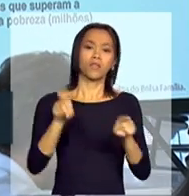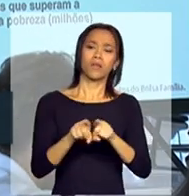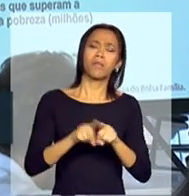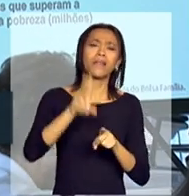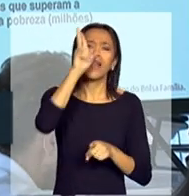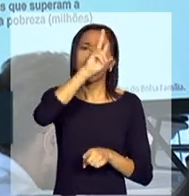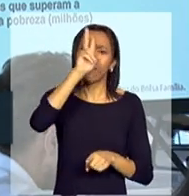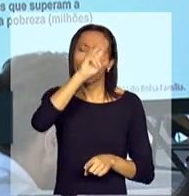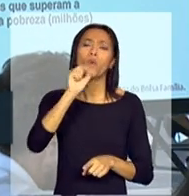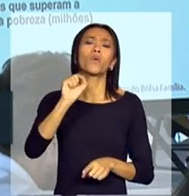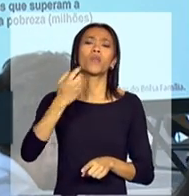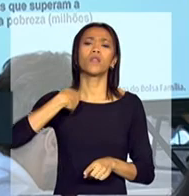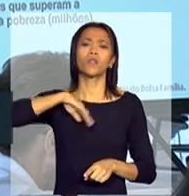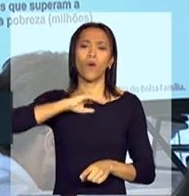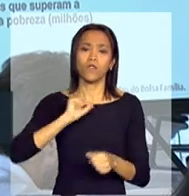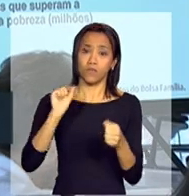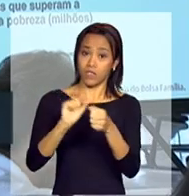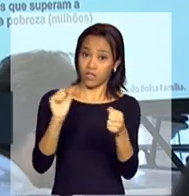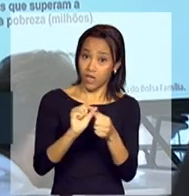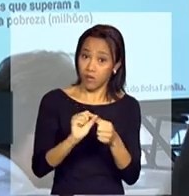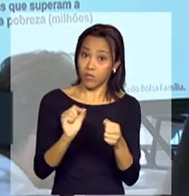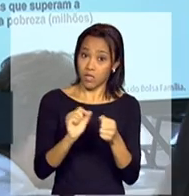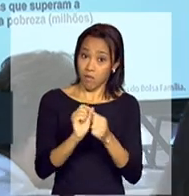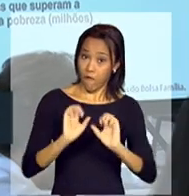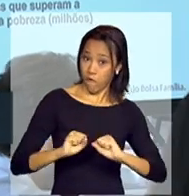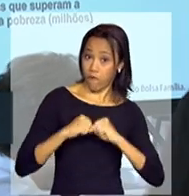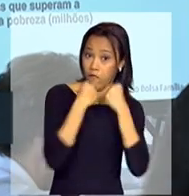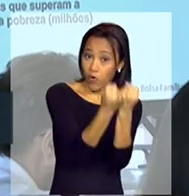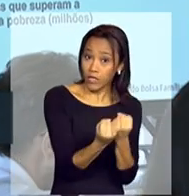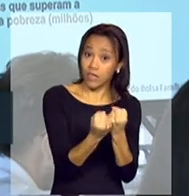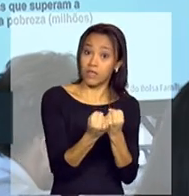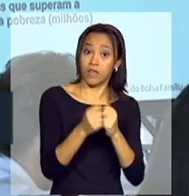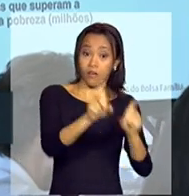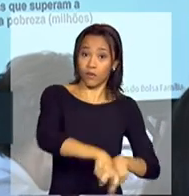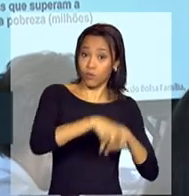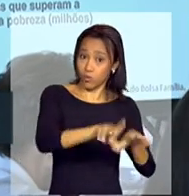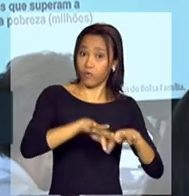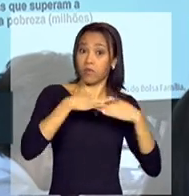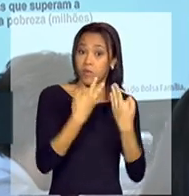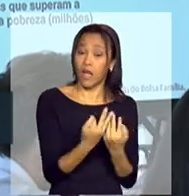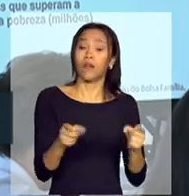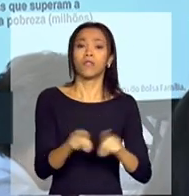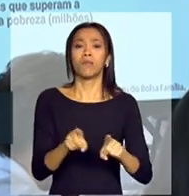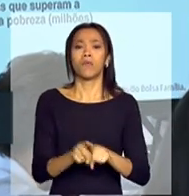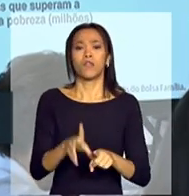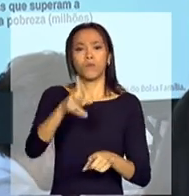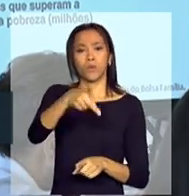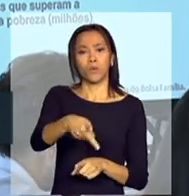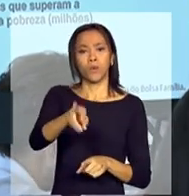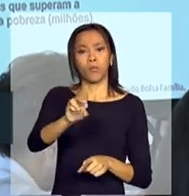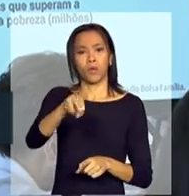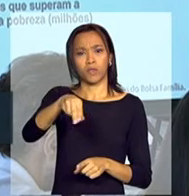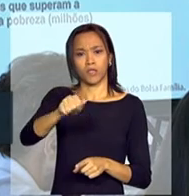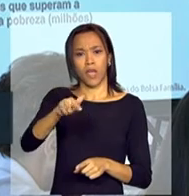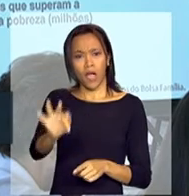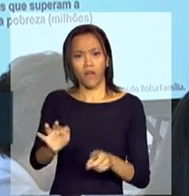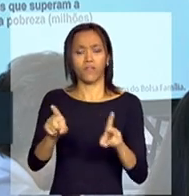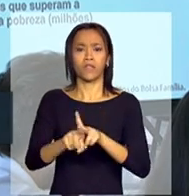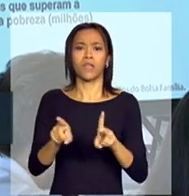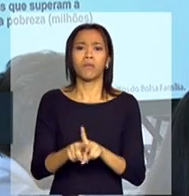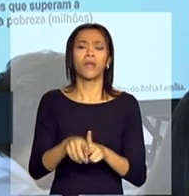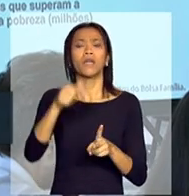nós construímos e fortalecemos a agricultura familiar com o fortalecimento e ampliação do Pronaf, do Programa de Aquisição de Alimentos,